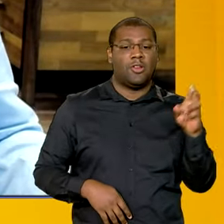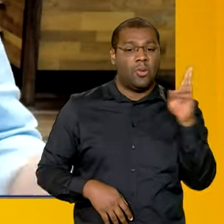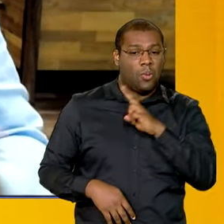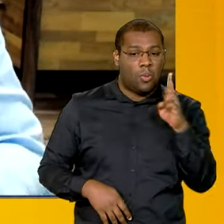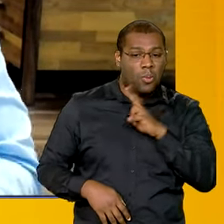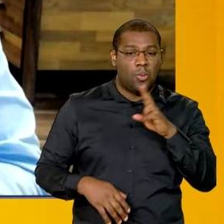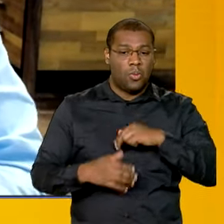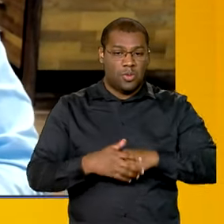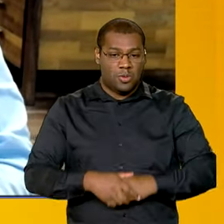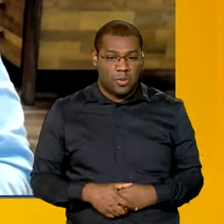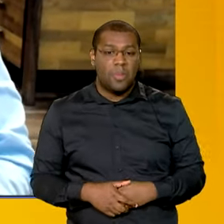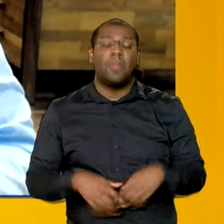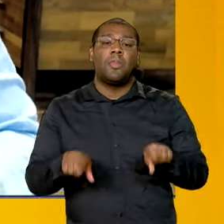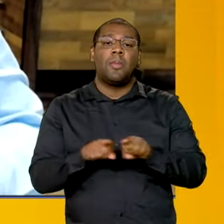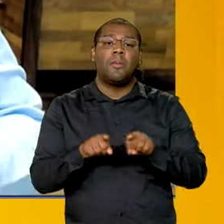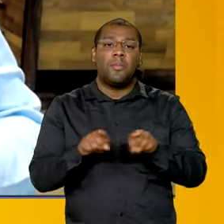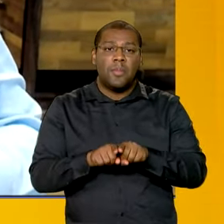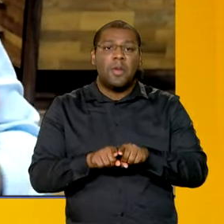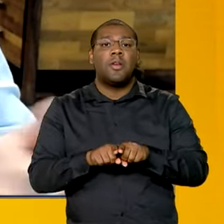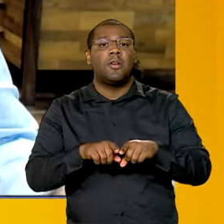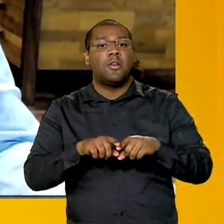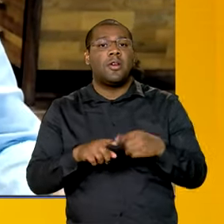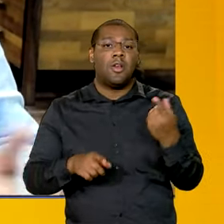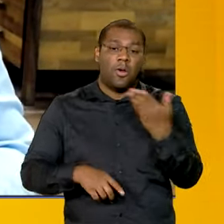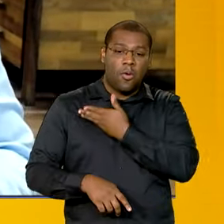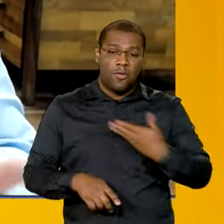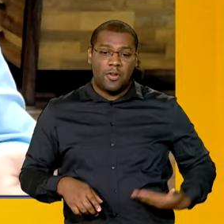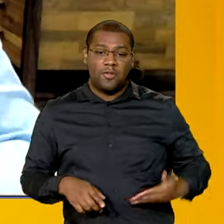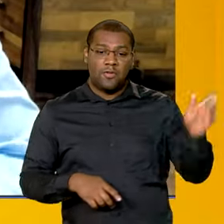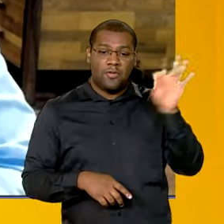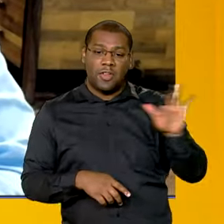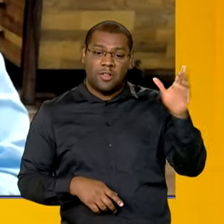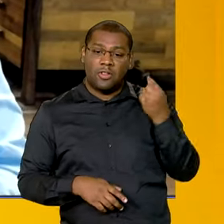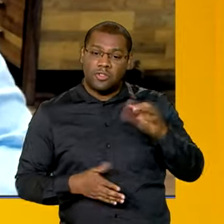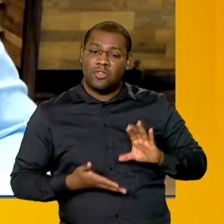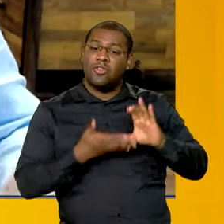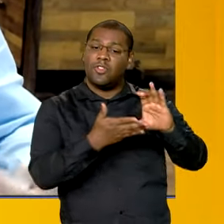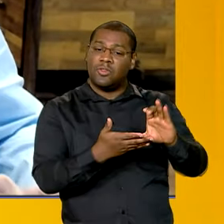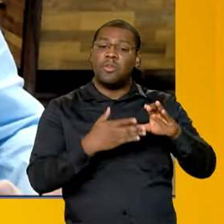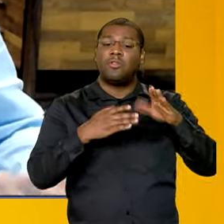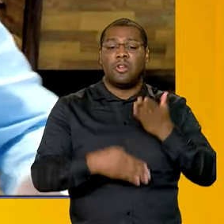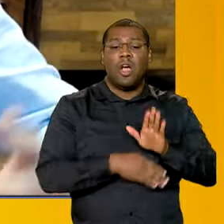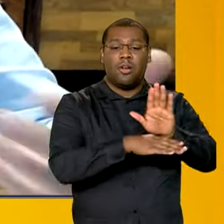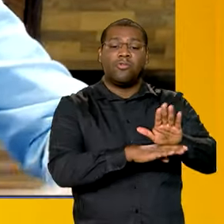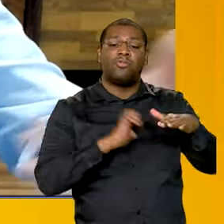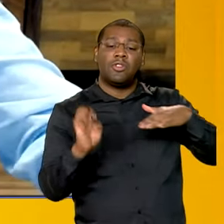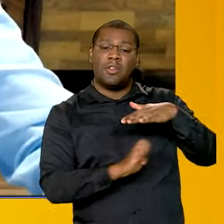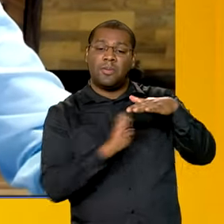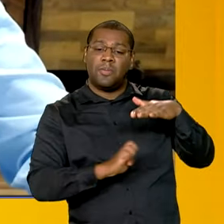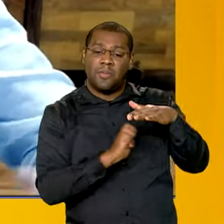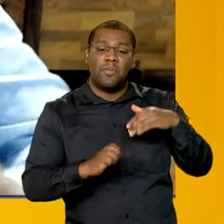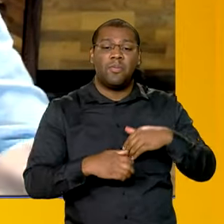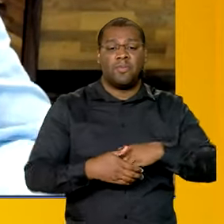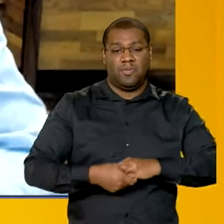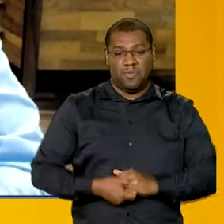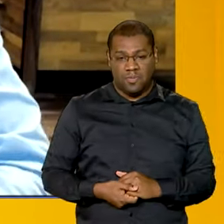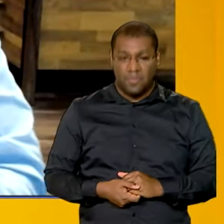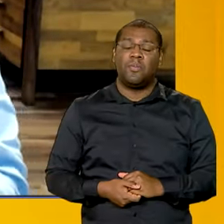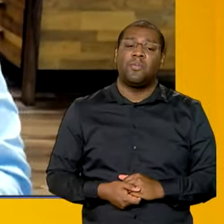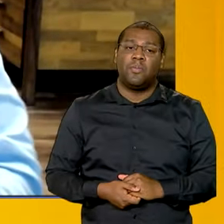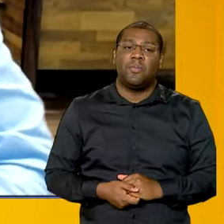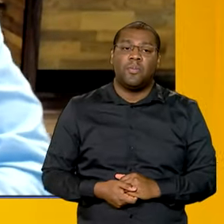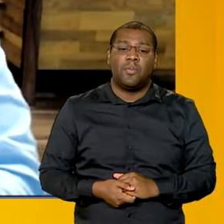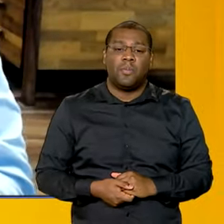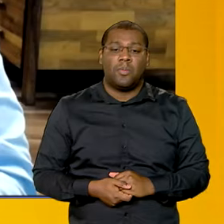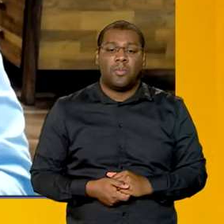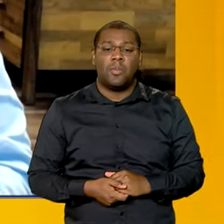empresas, como as empresas também têm vários problemas, então, como as empresas podem também ter o auxílio do governo federal